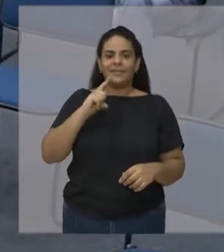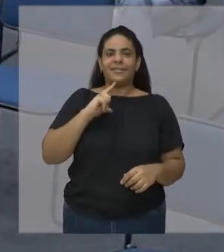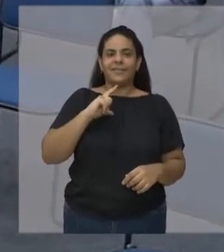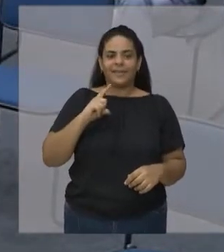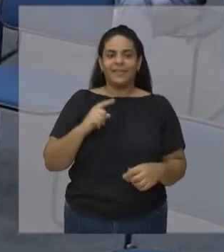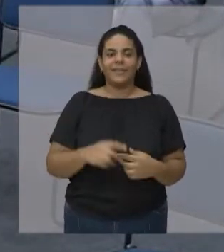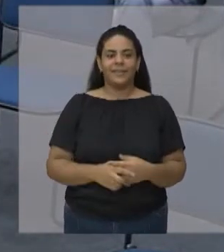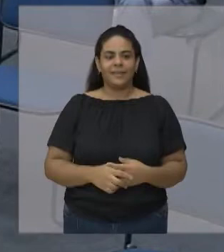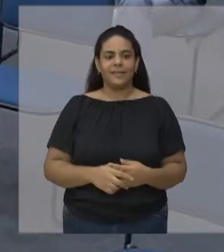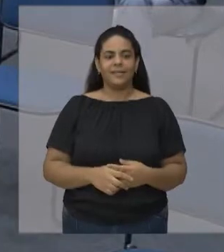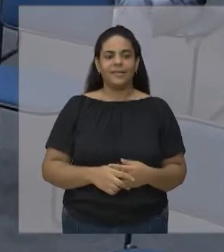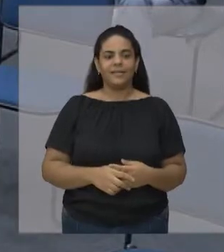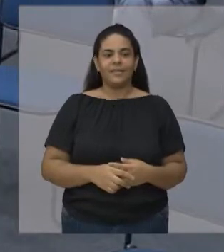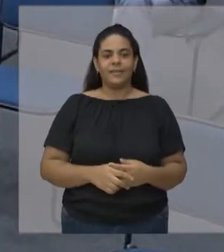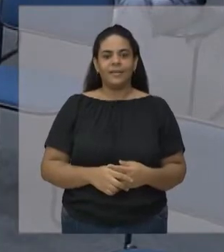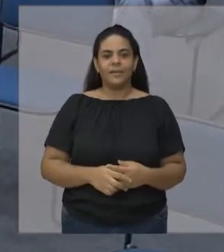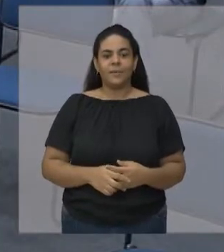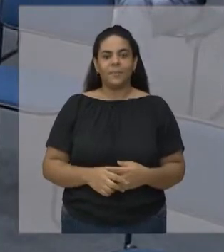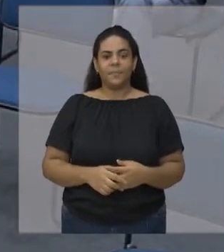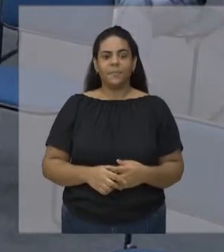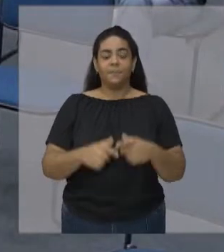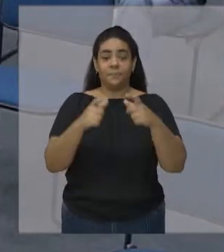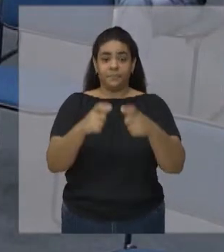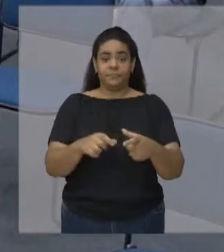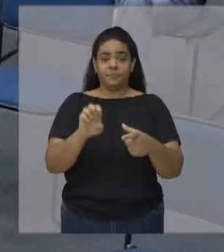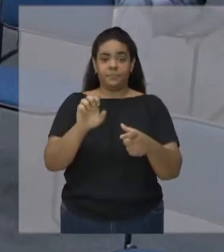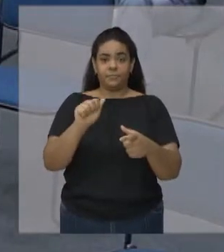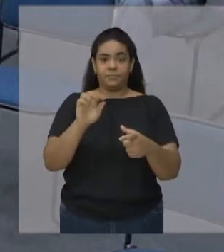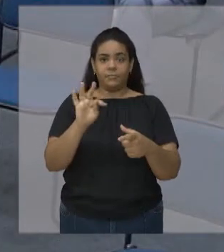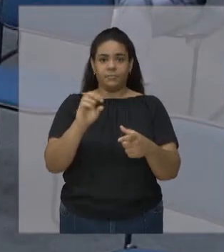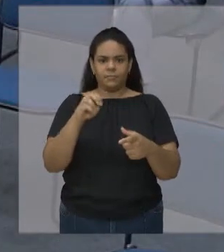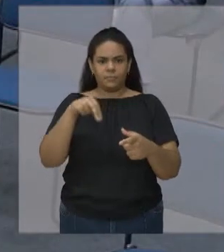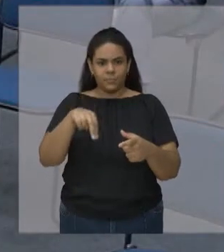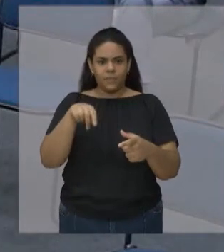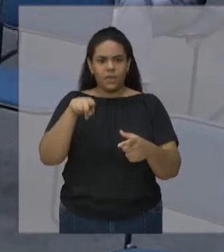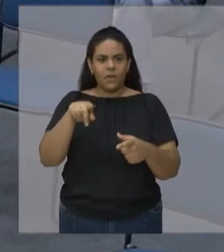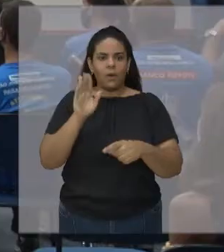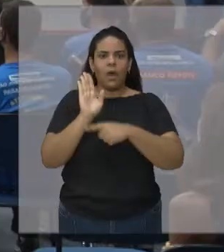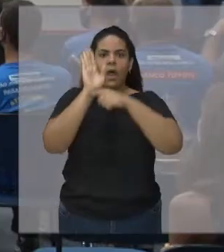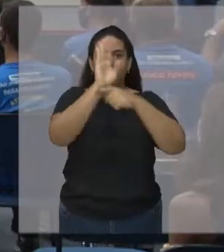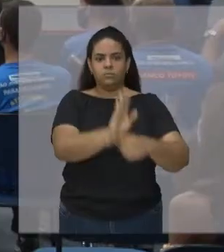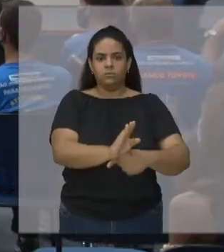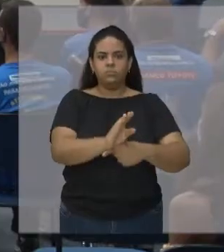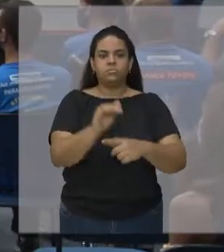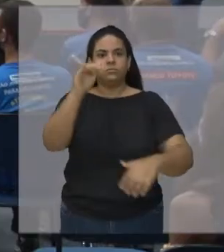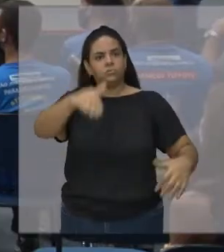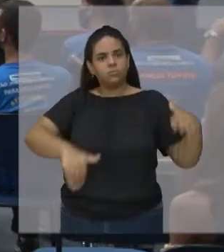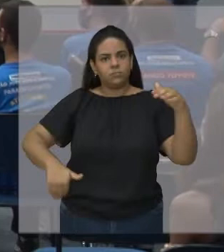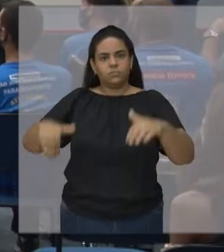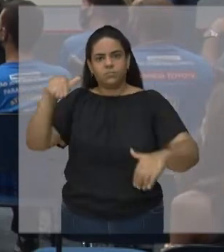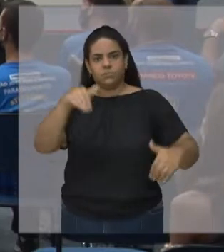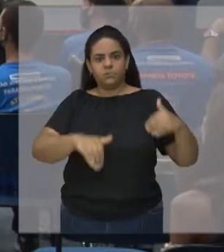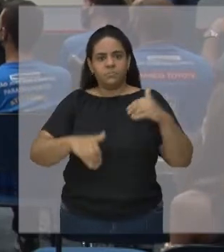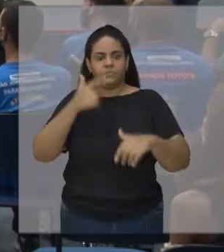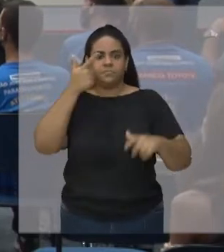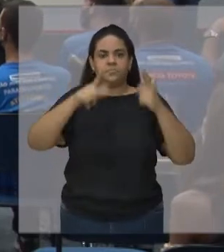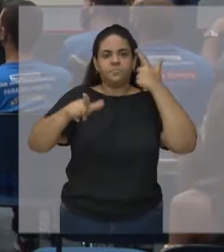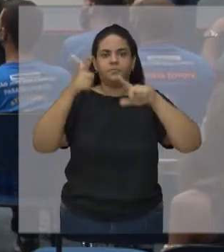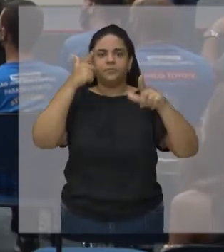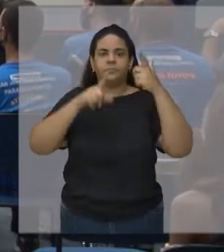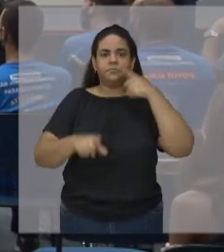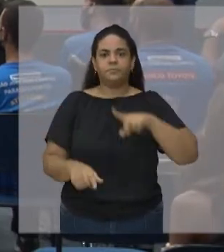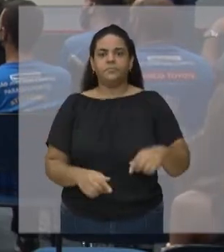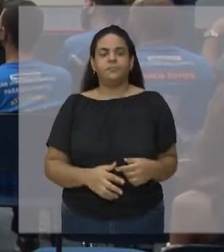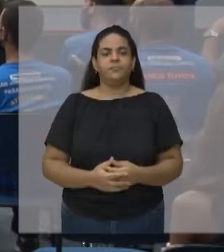No paradesporto E é uma referência Para a nossa cidade Na natação No golbol No vôlei sentado